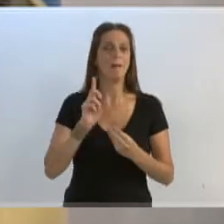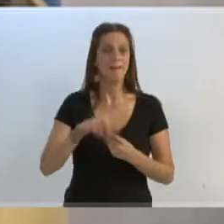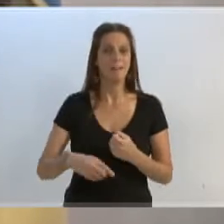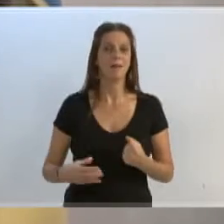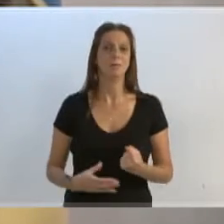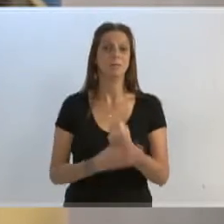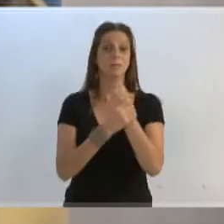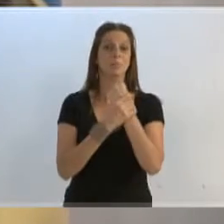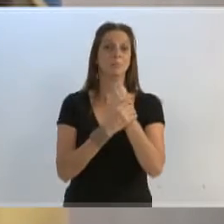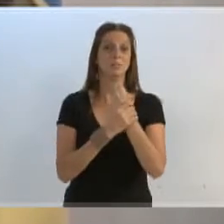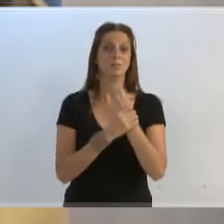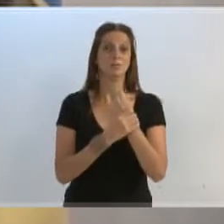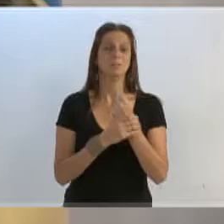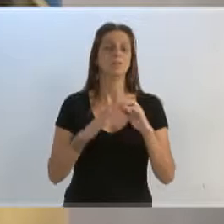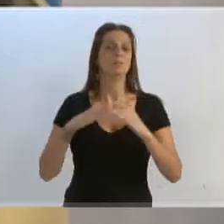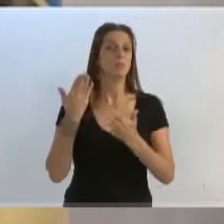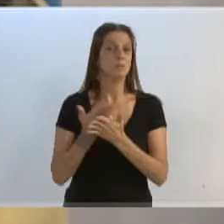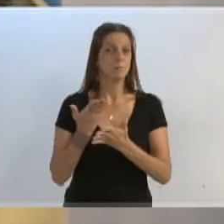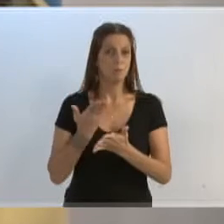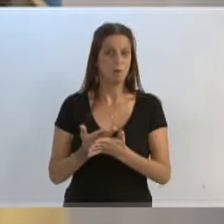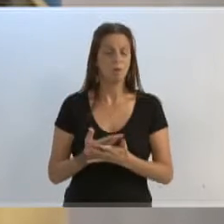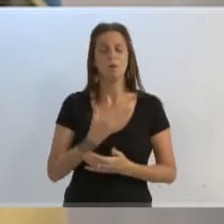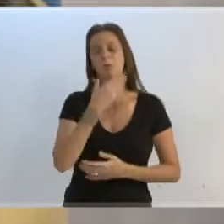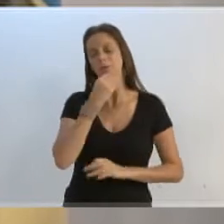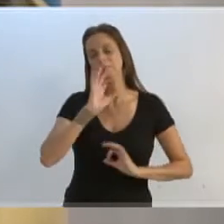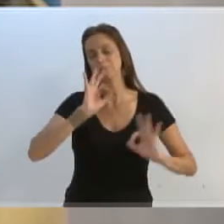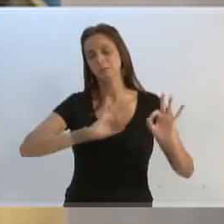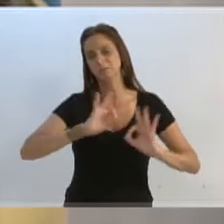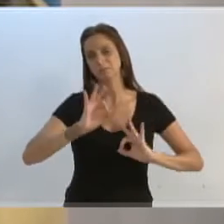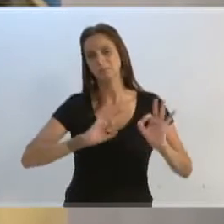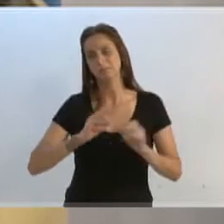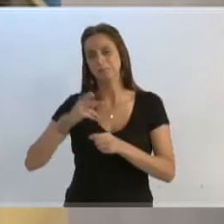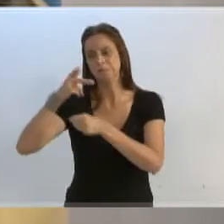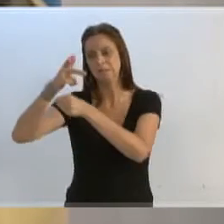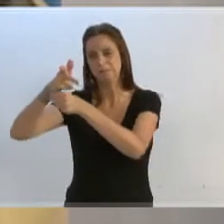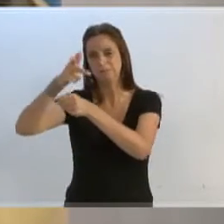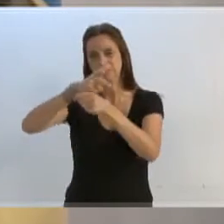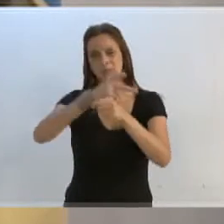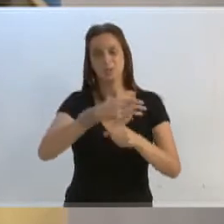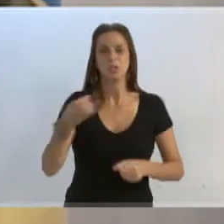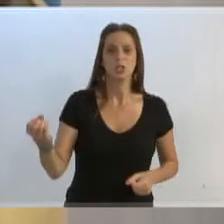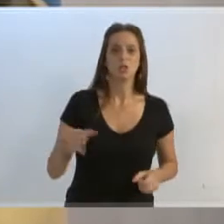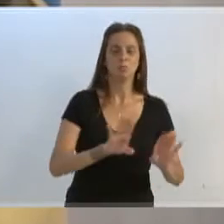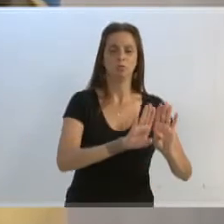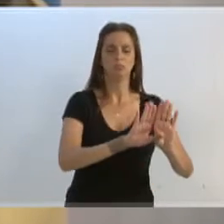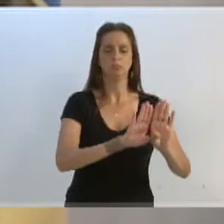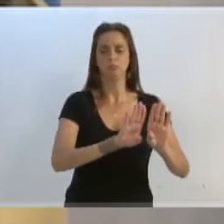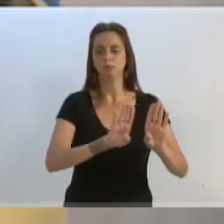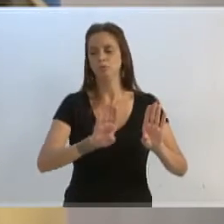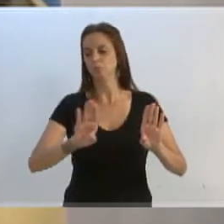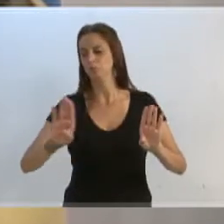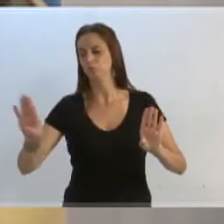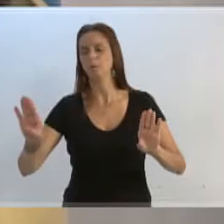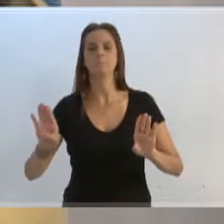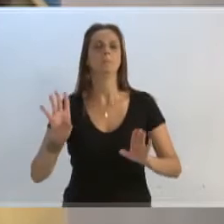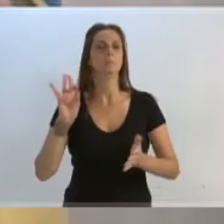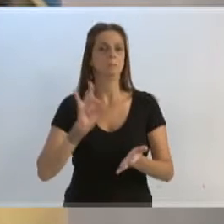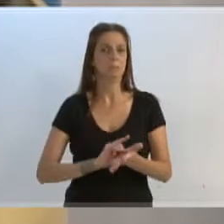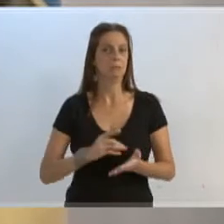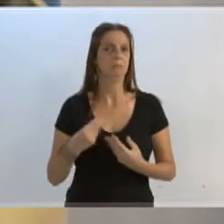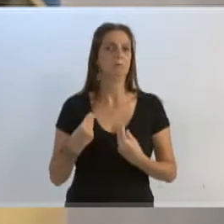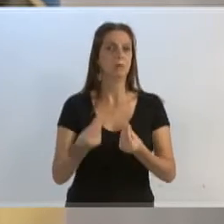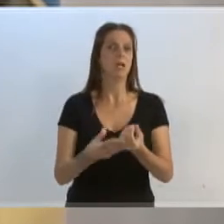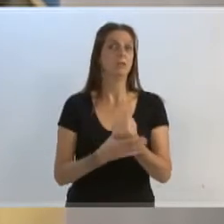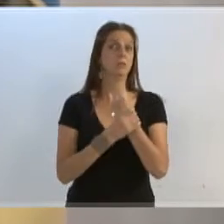colégio. O presidente Tyson está preparando lá a Câmara, está preparando um novo portal para dar segurança, tendo em vista os acontecimentos que já